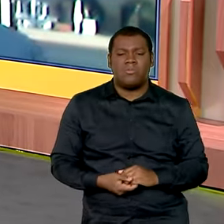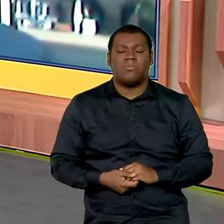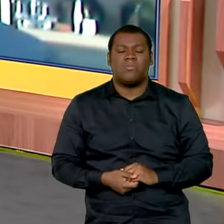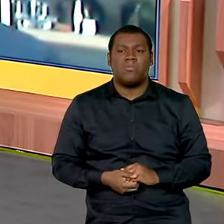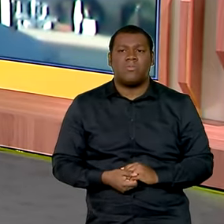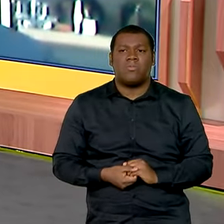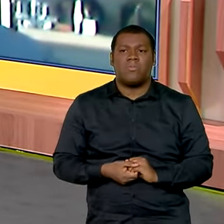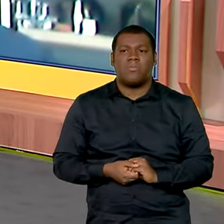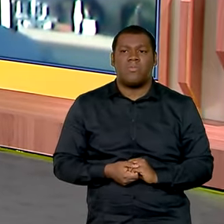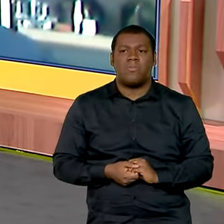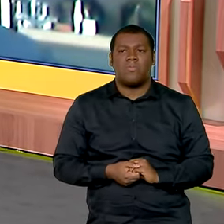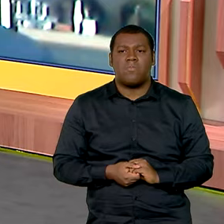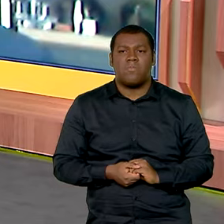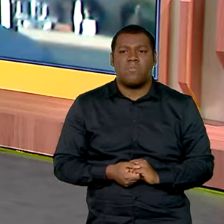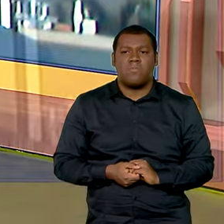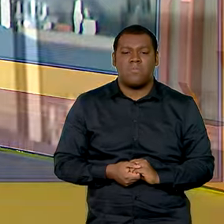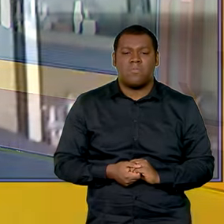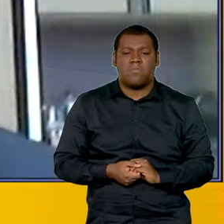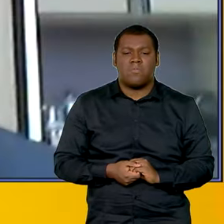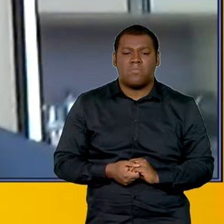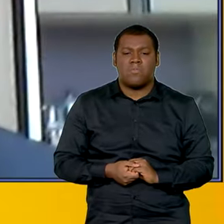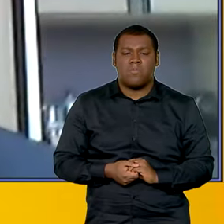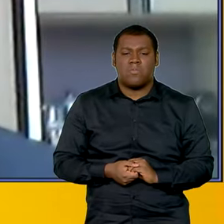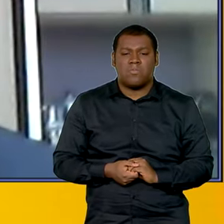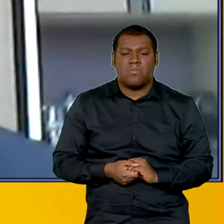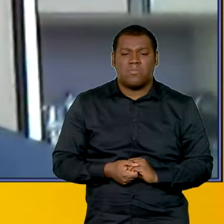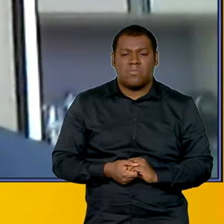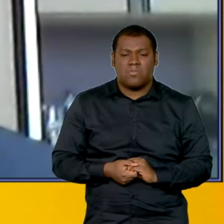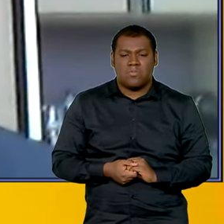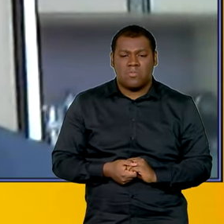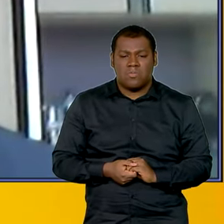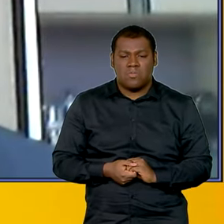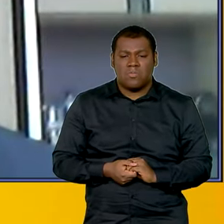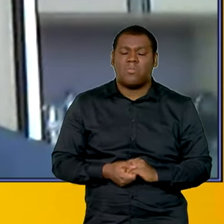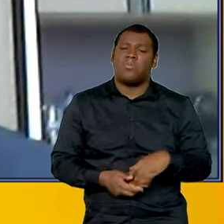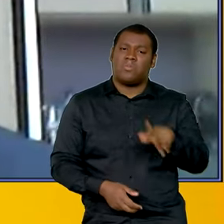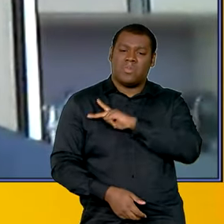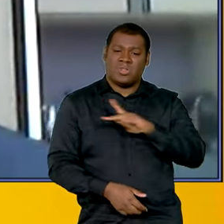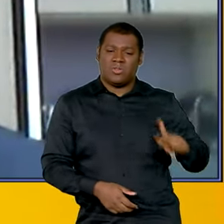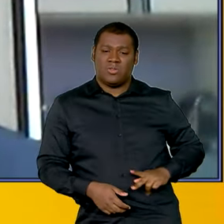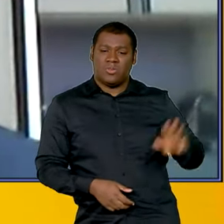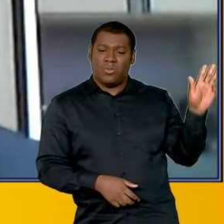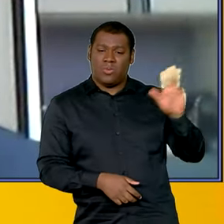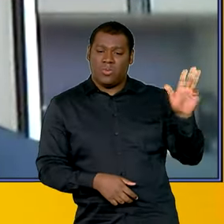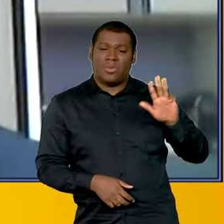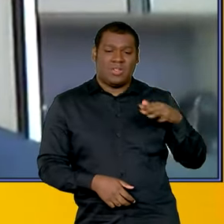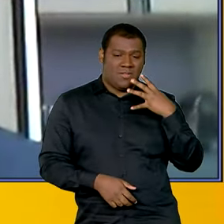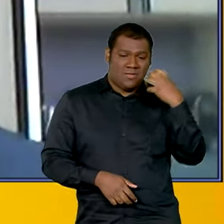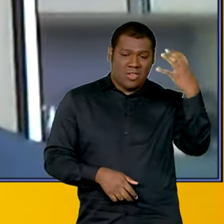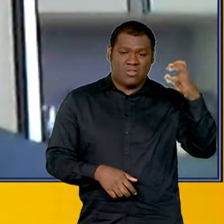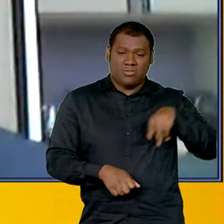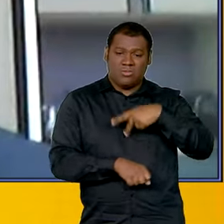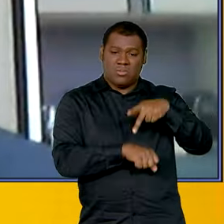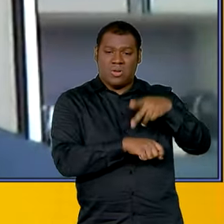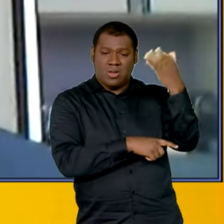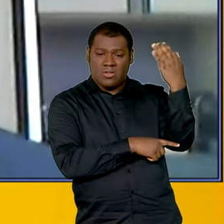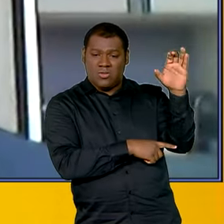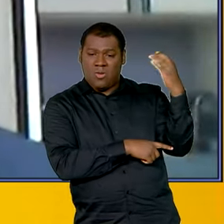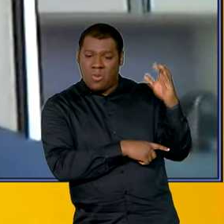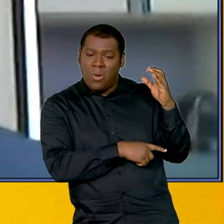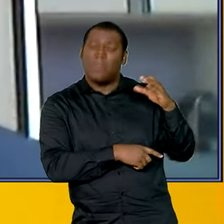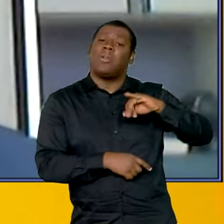Bom, a oportunidade dessa visita é, sobretudo, estreitar os laços